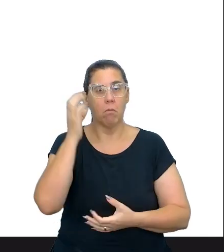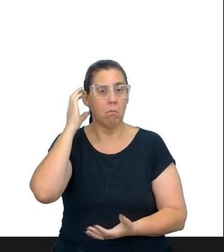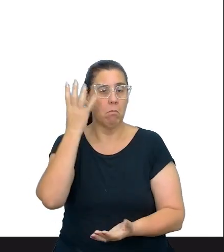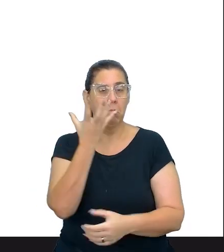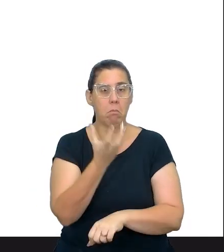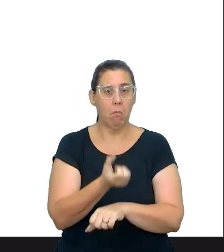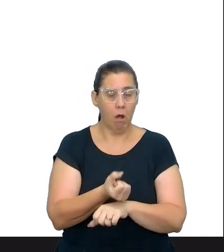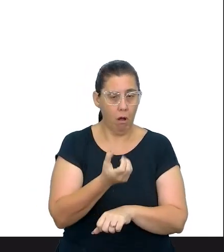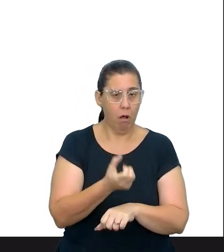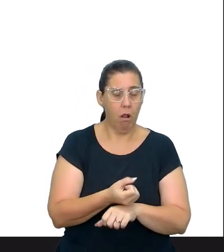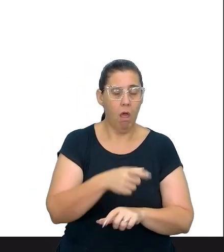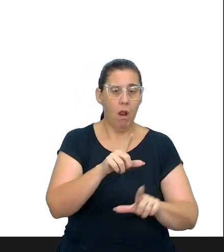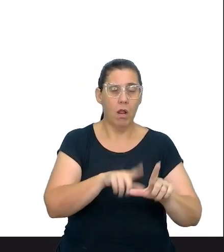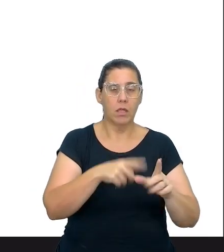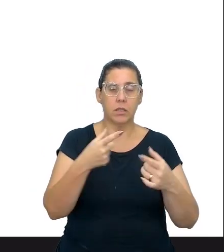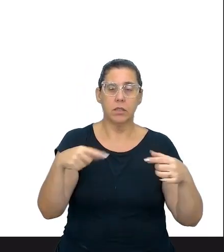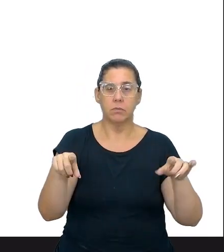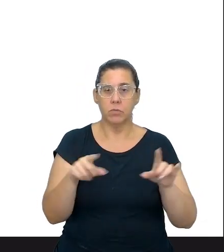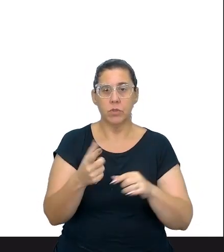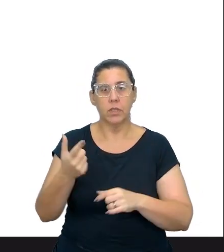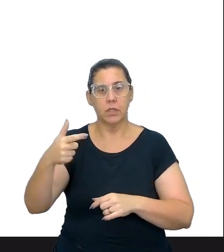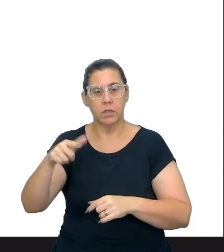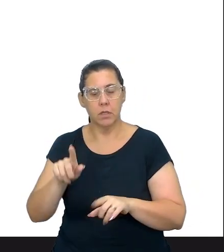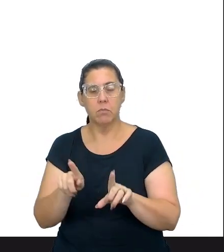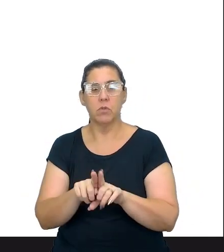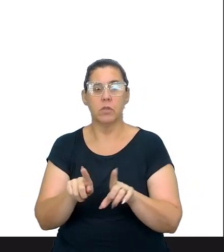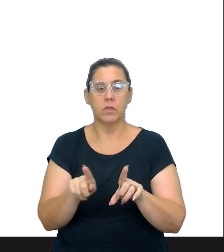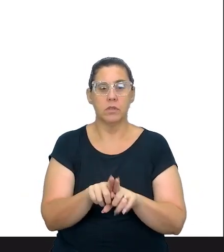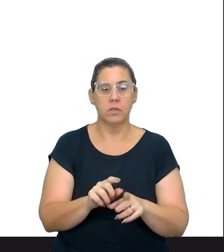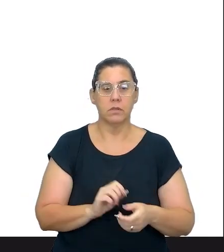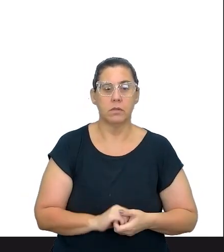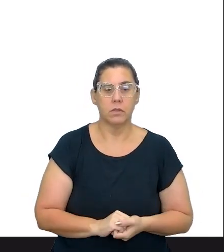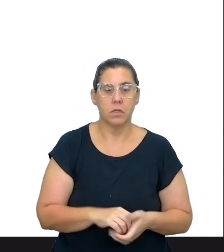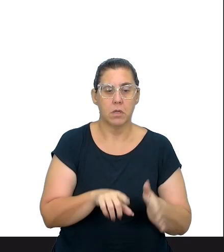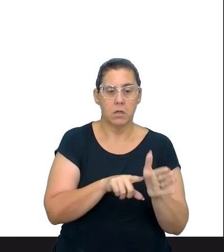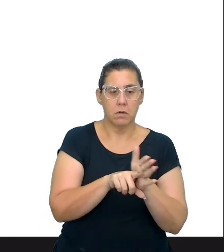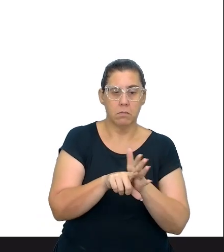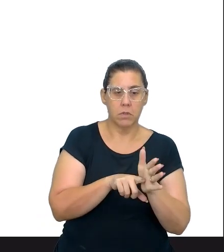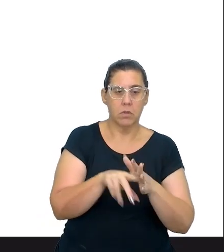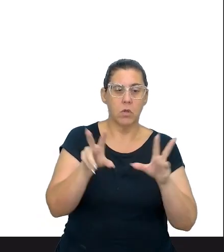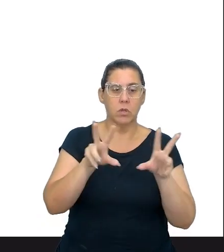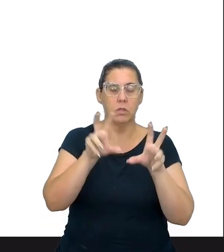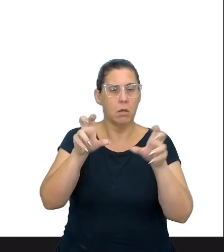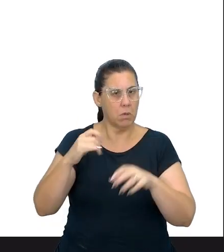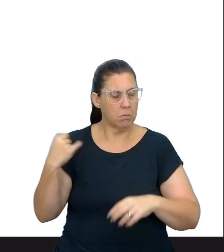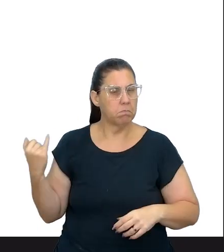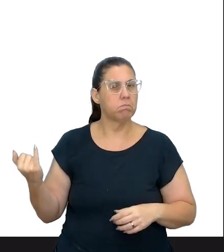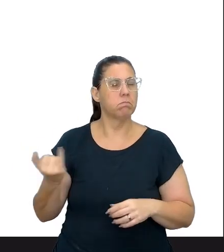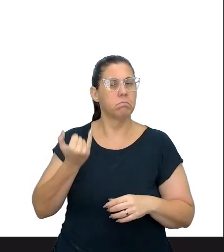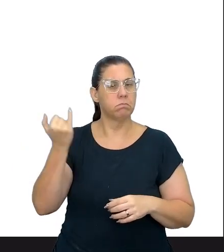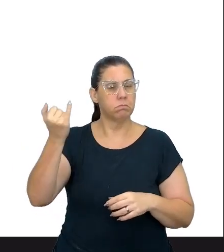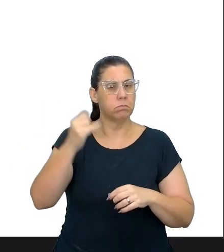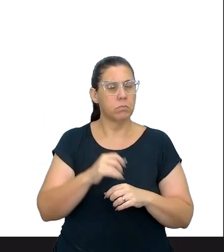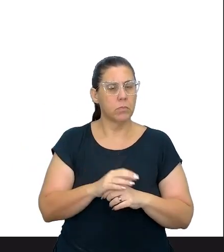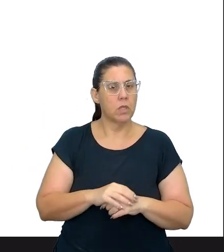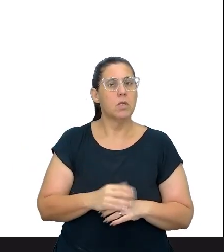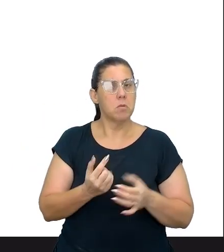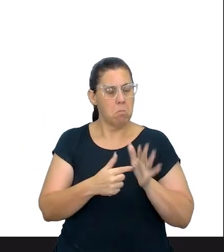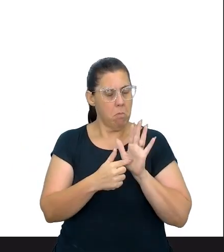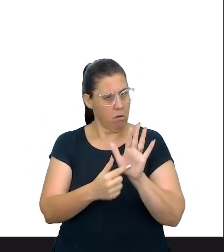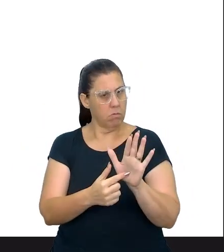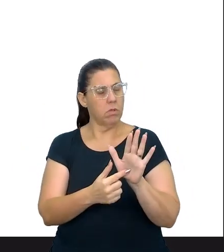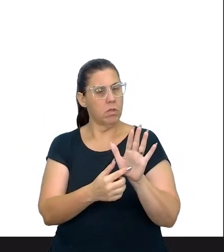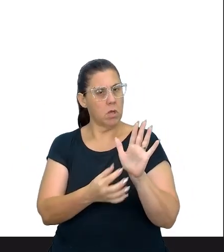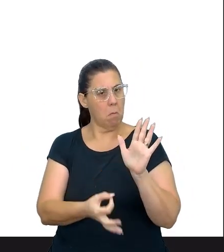de música, coisas assim. Depois foi proposto para eles que eles fizessem pesquisa de temas relevantes e se posicionasse,